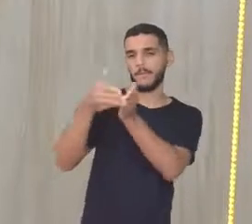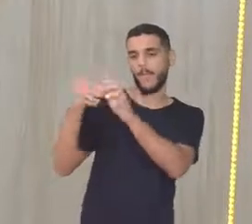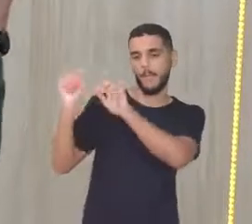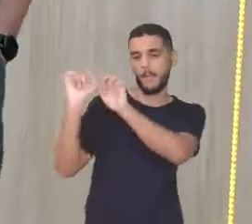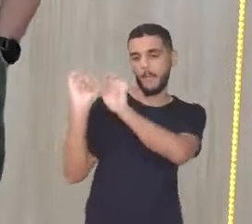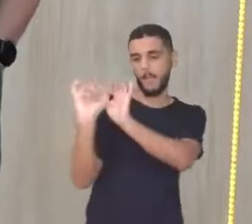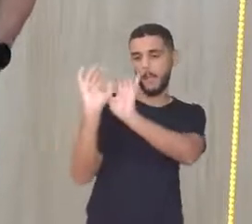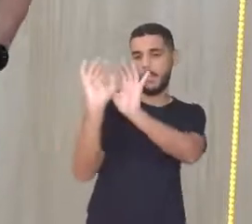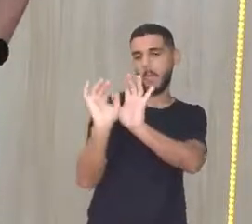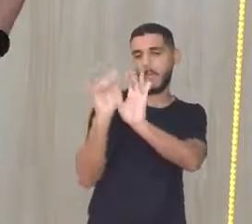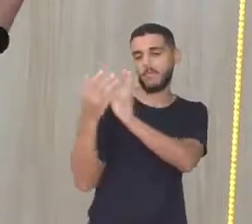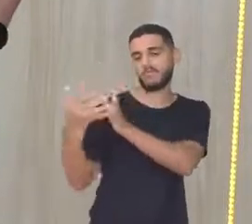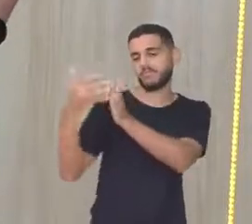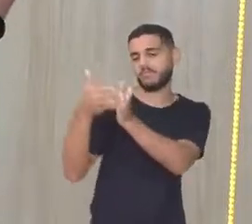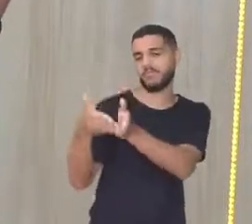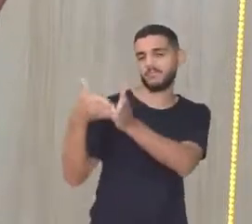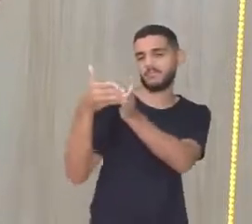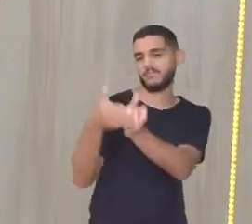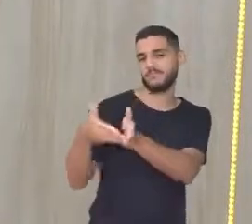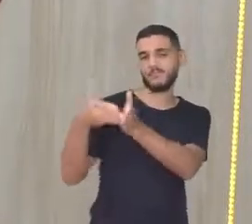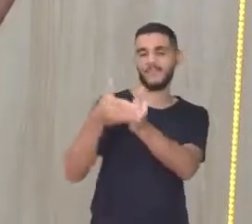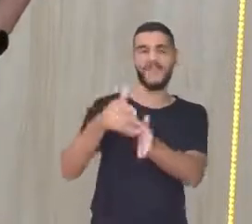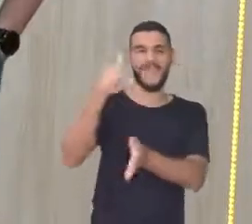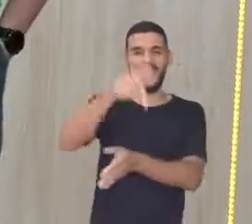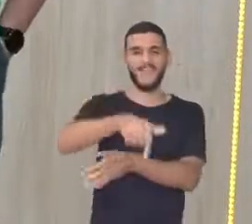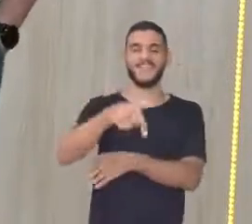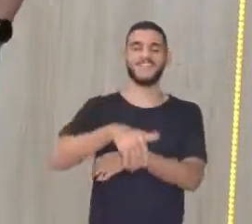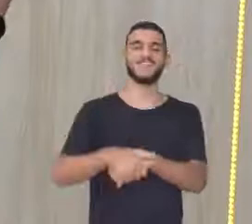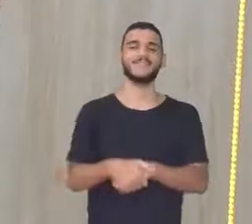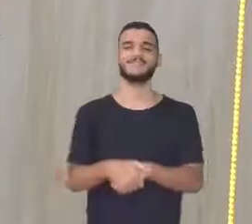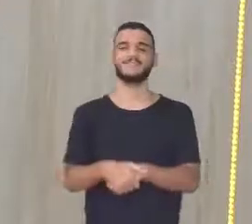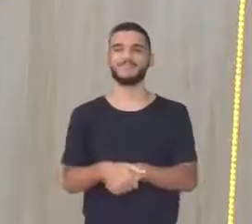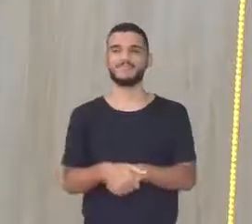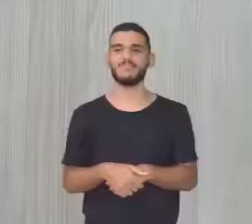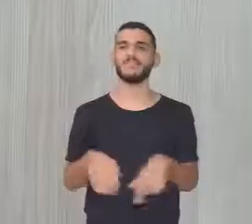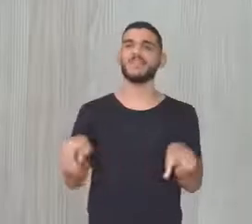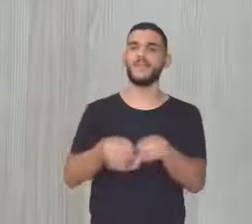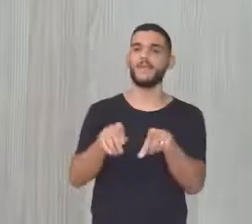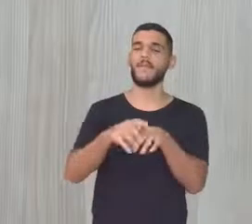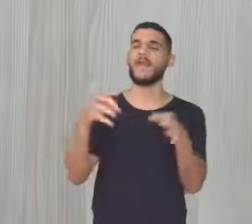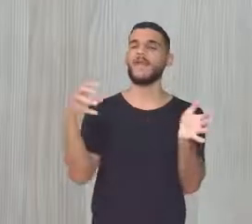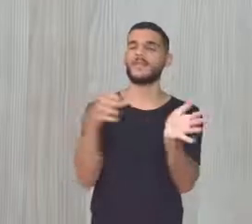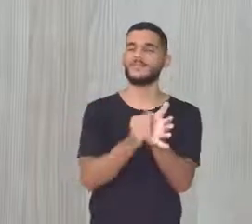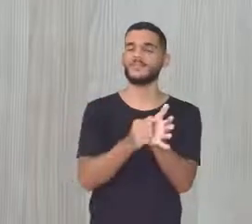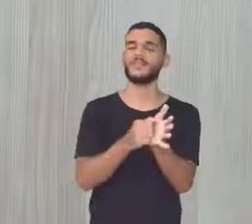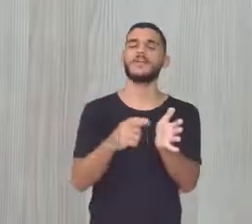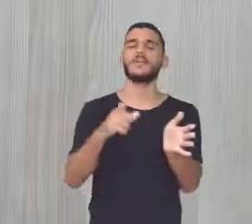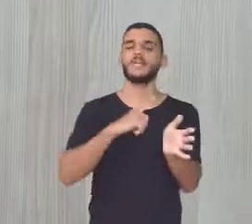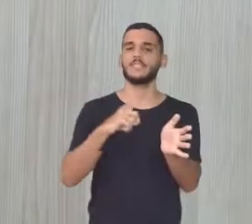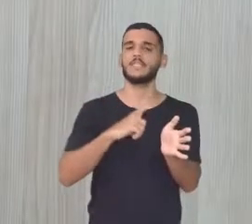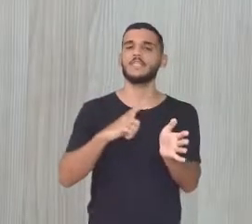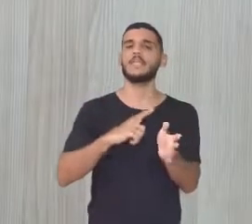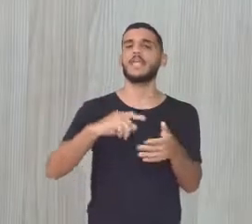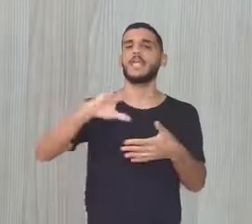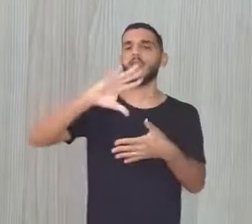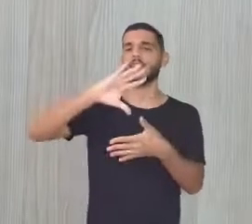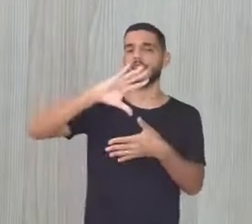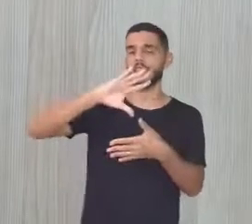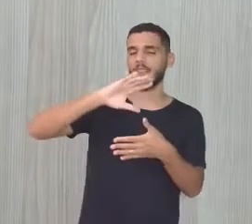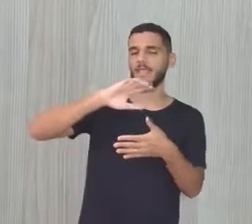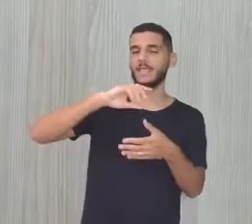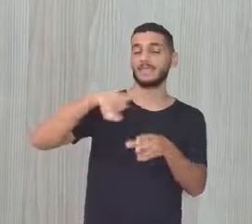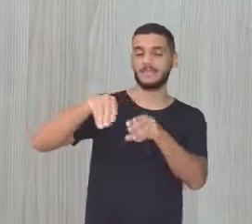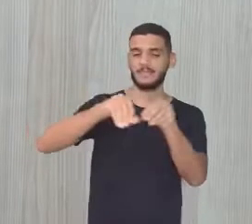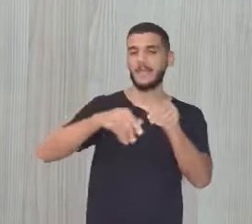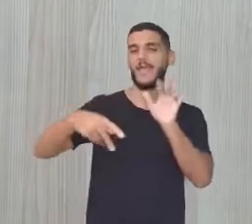o nome bonito Nau Capitânia E ele até registrou O que tinha território Por lado de cá Onde é o Brasil